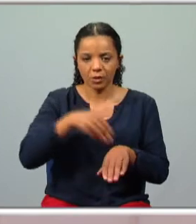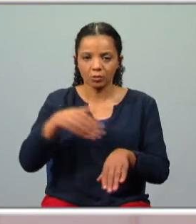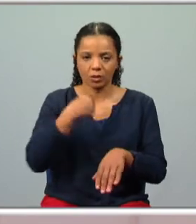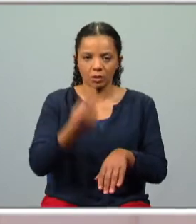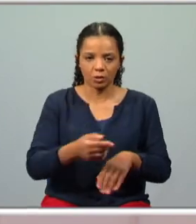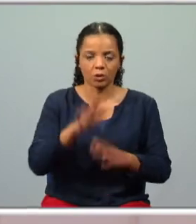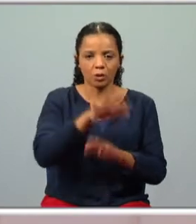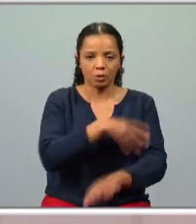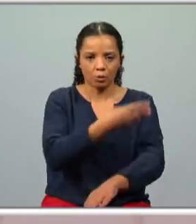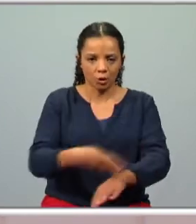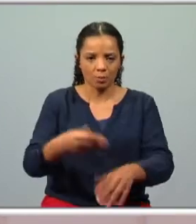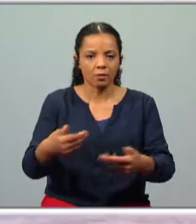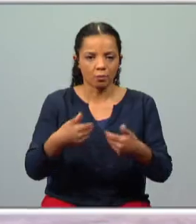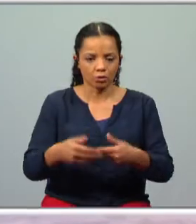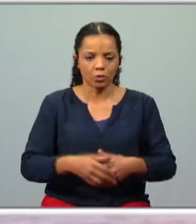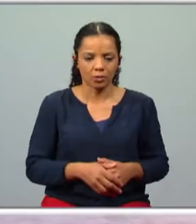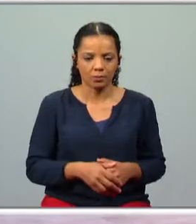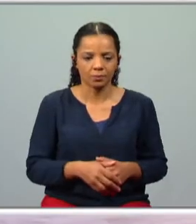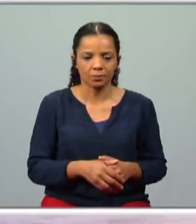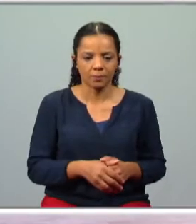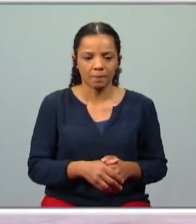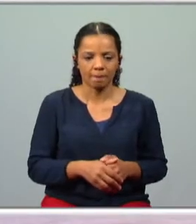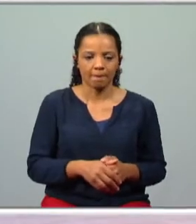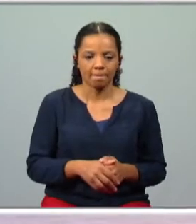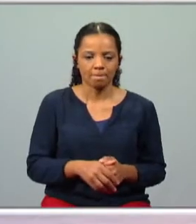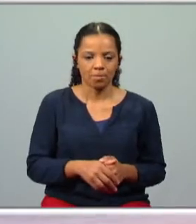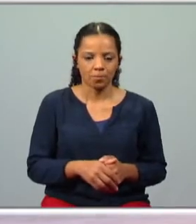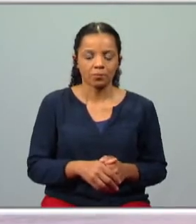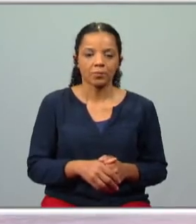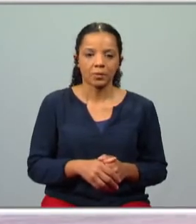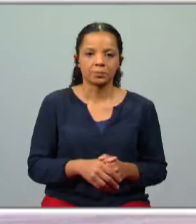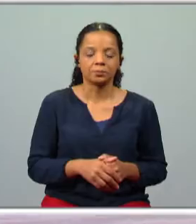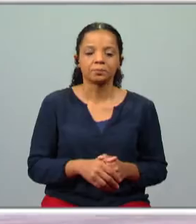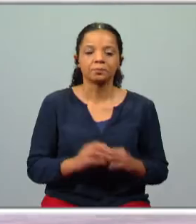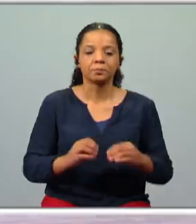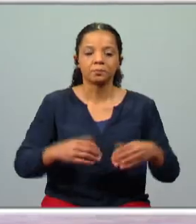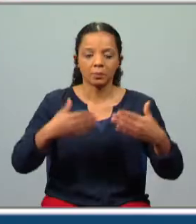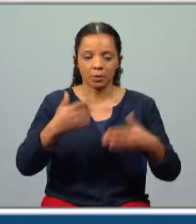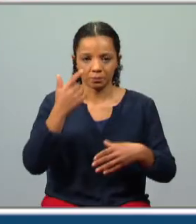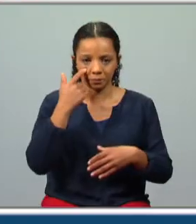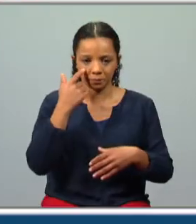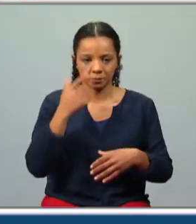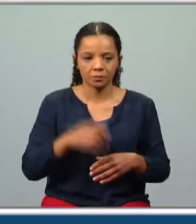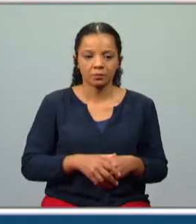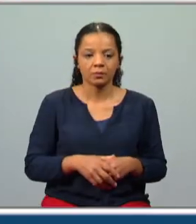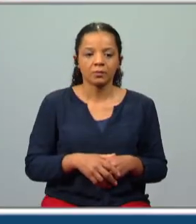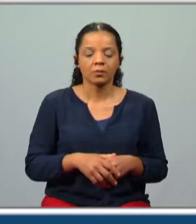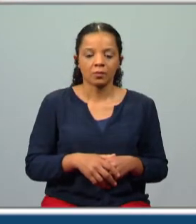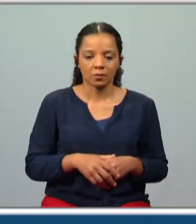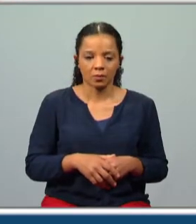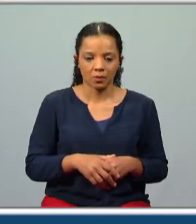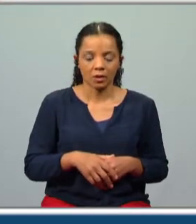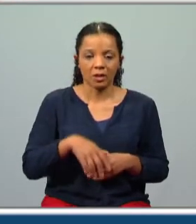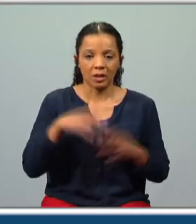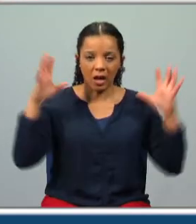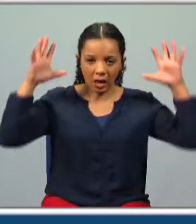foi dizendo o poema foi uma grande ajuda então vamos ver começamos por perceber que o Adam Astor se dirige aos